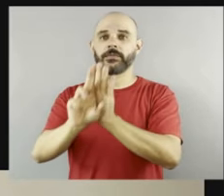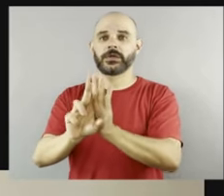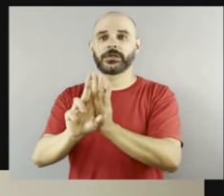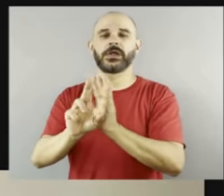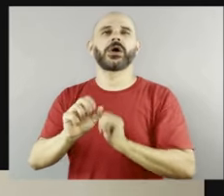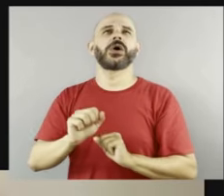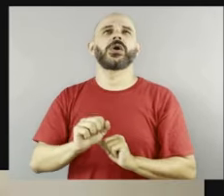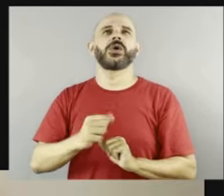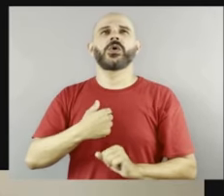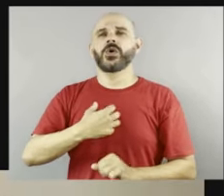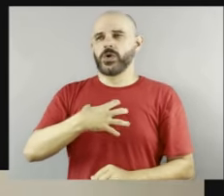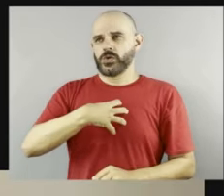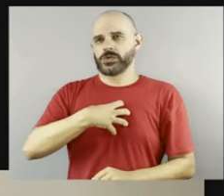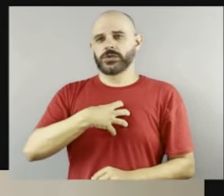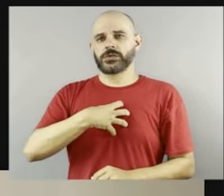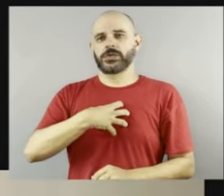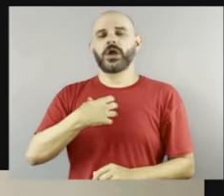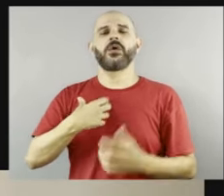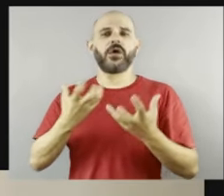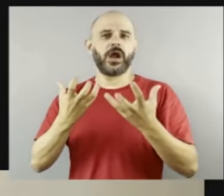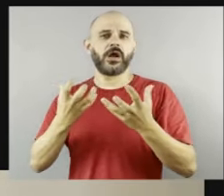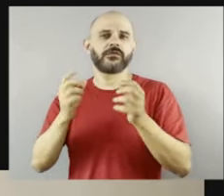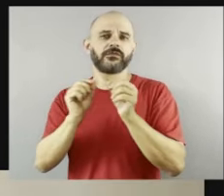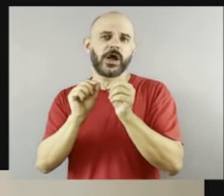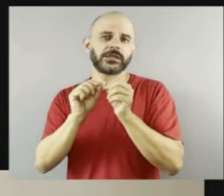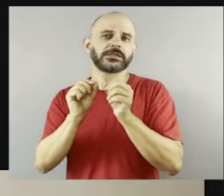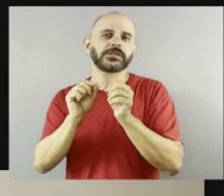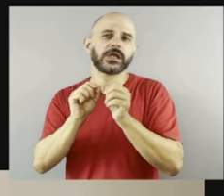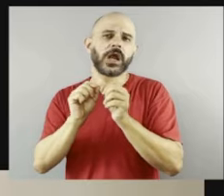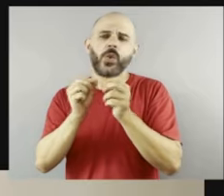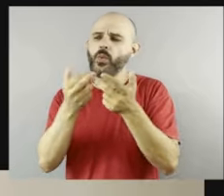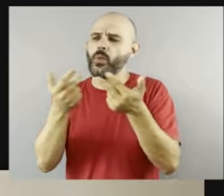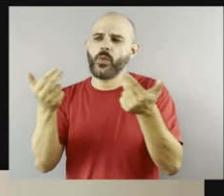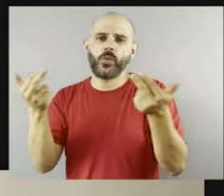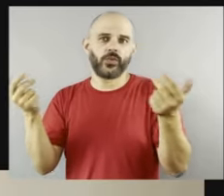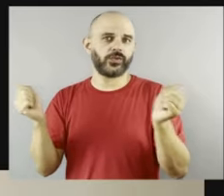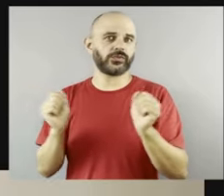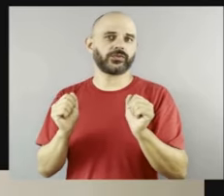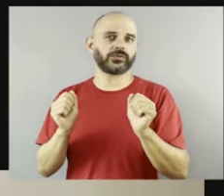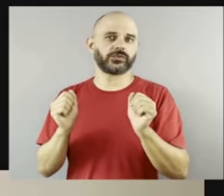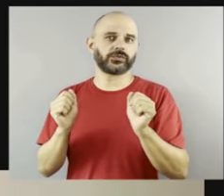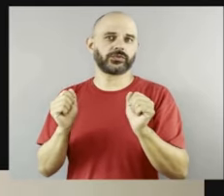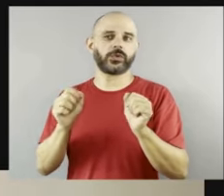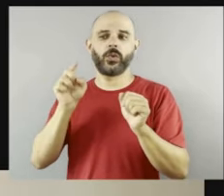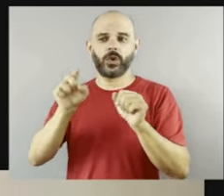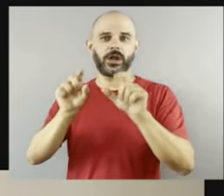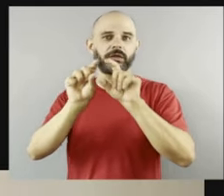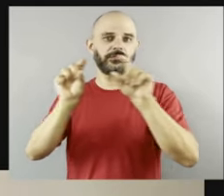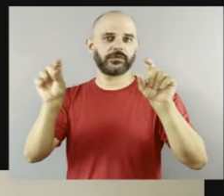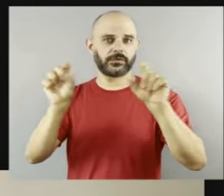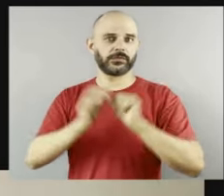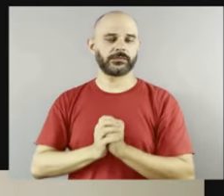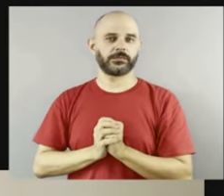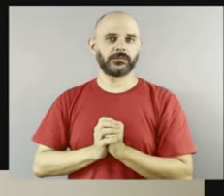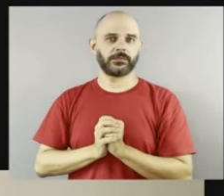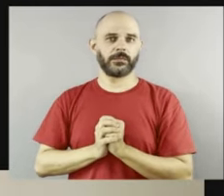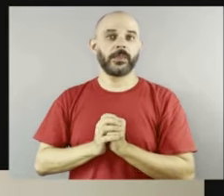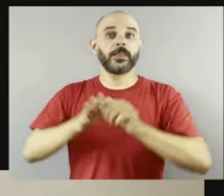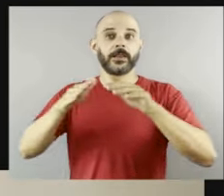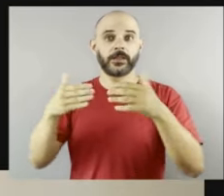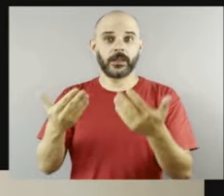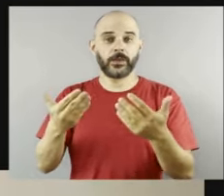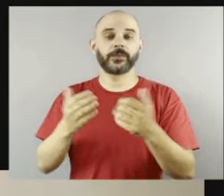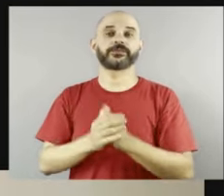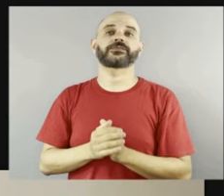quero fazer muitas coisas com essa frase. E aí, então, uma das coisas que a Tati fez também na área cultural